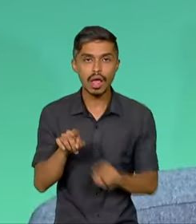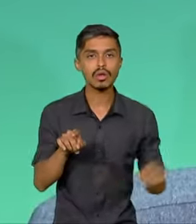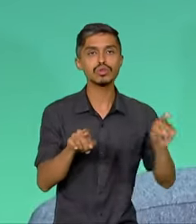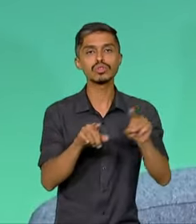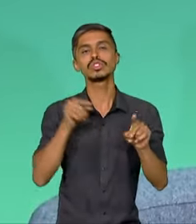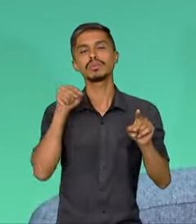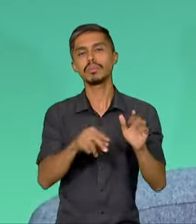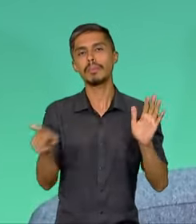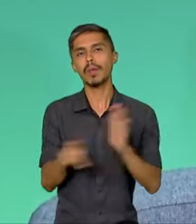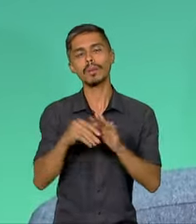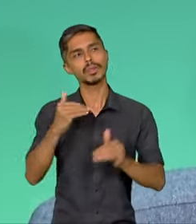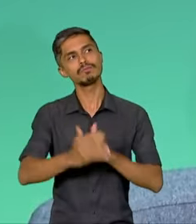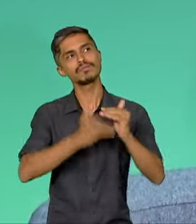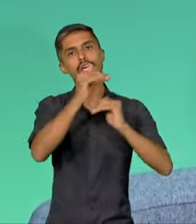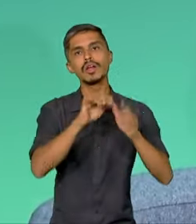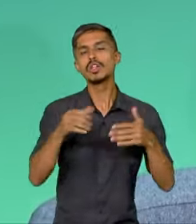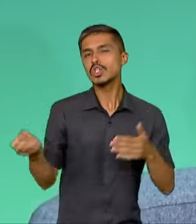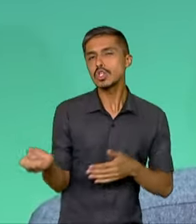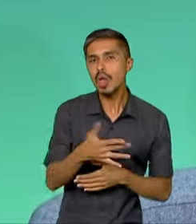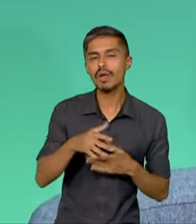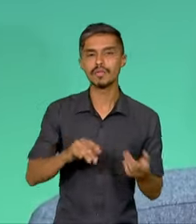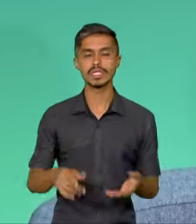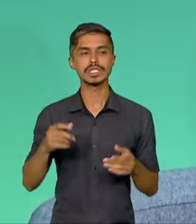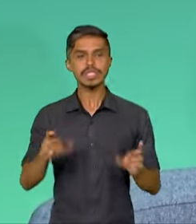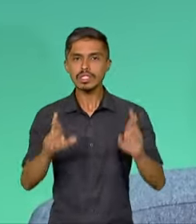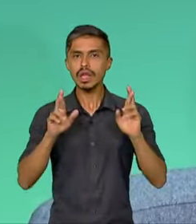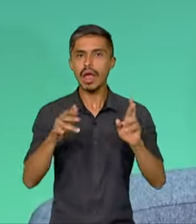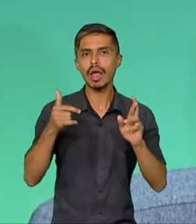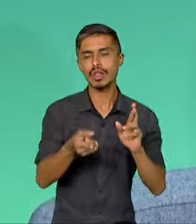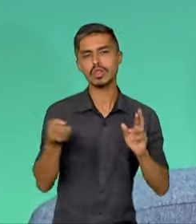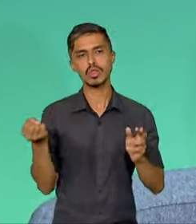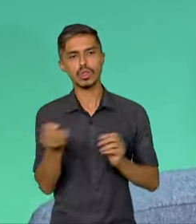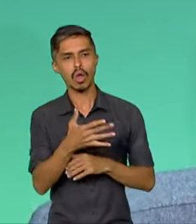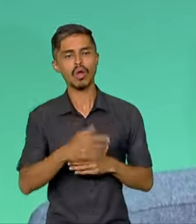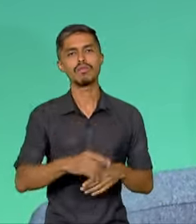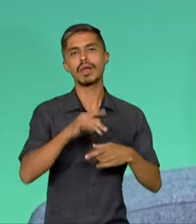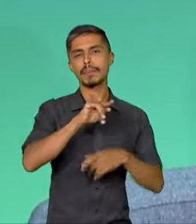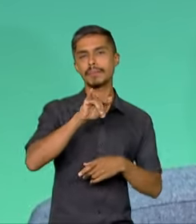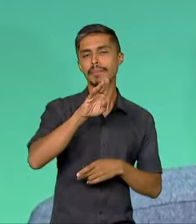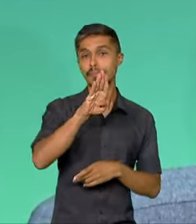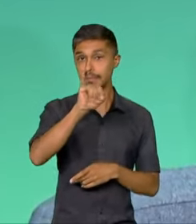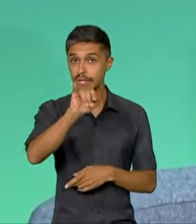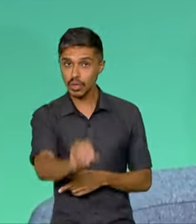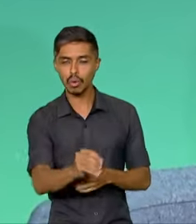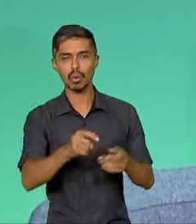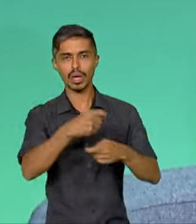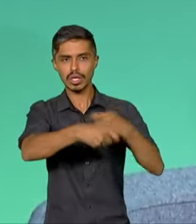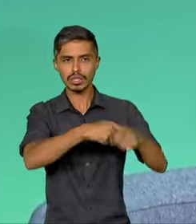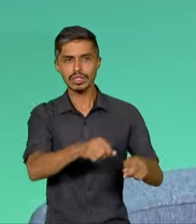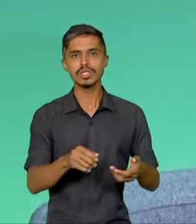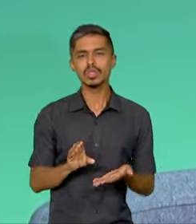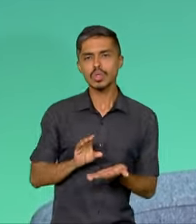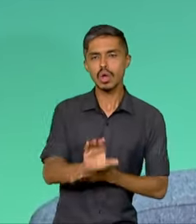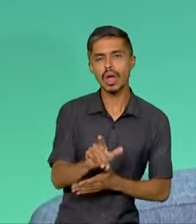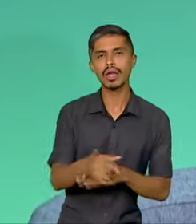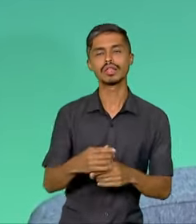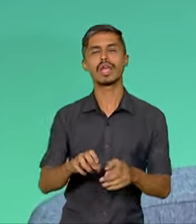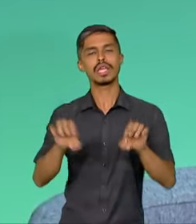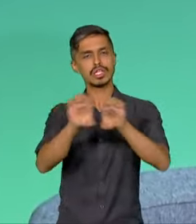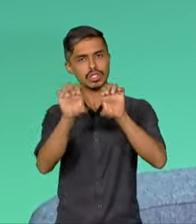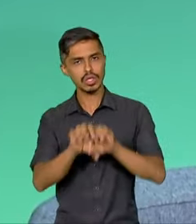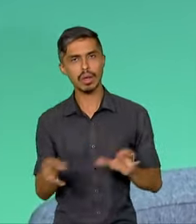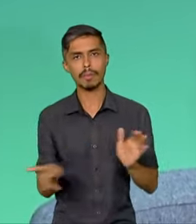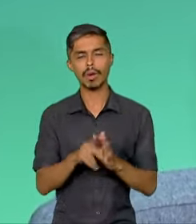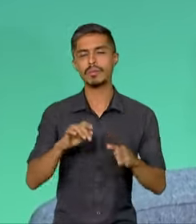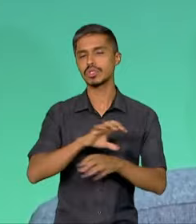Um novo ciclo de prosperidade que aposte na bioeconomia. Um novo ciclo de prosperidade que aposte na infraestrutura para o